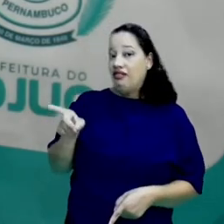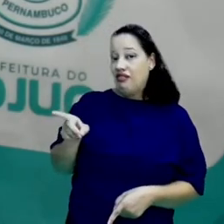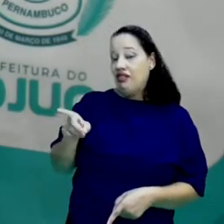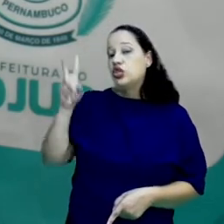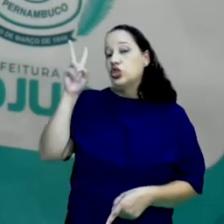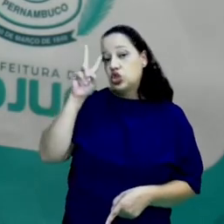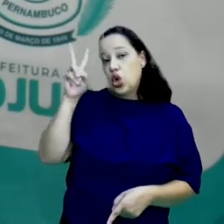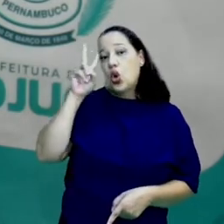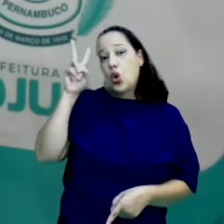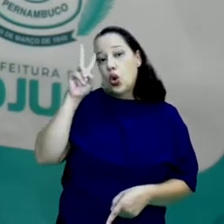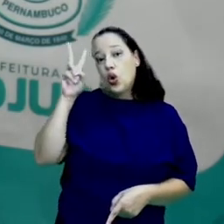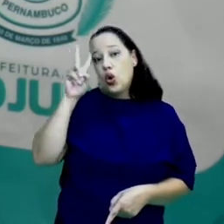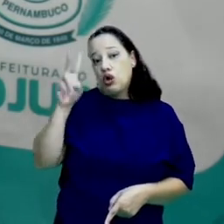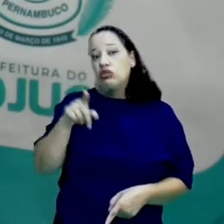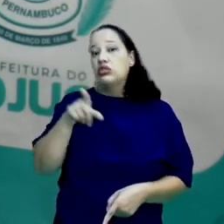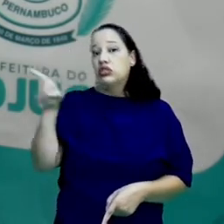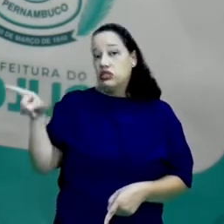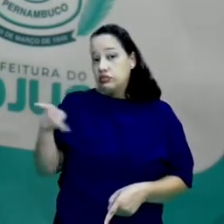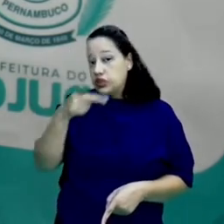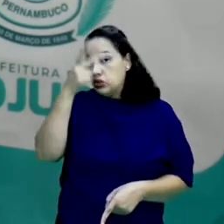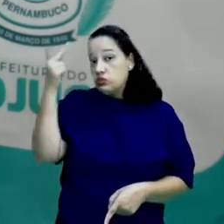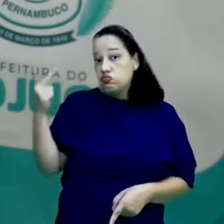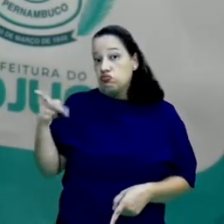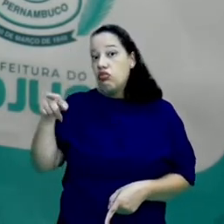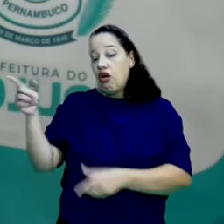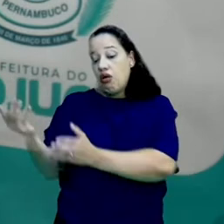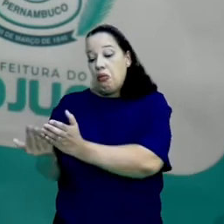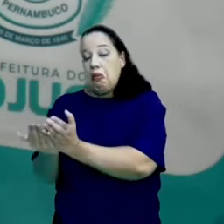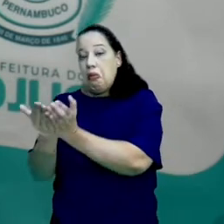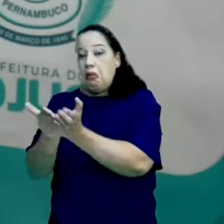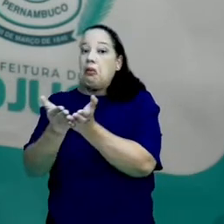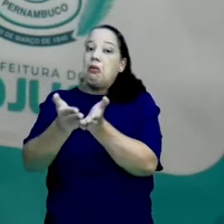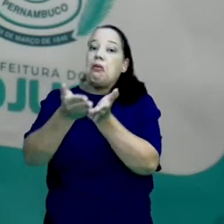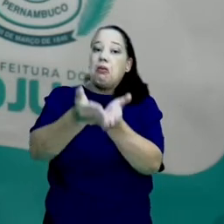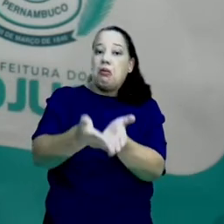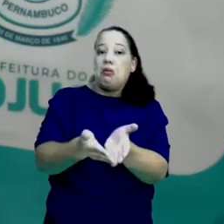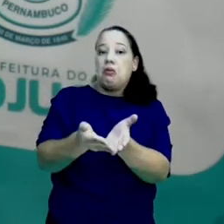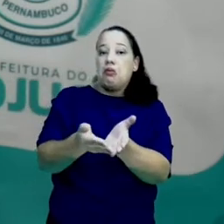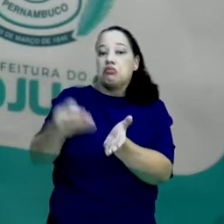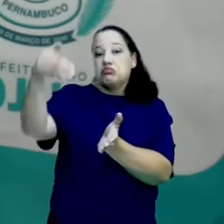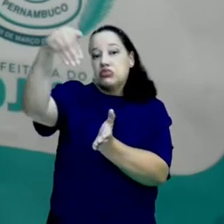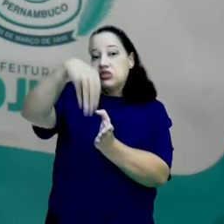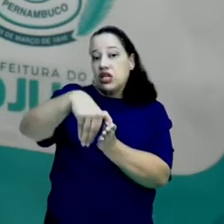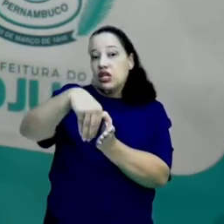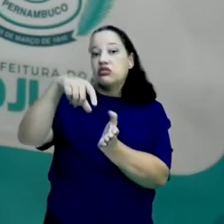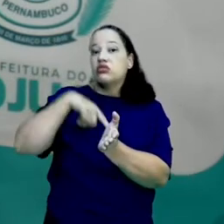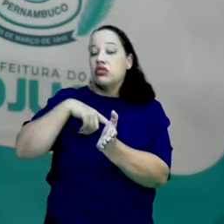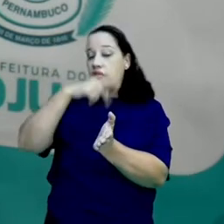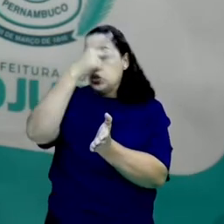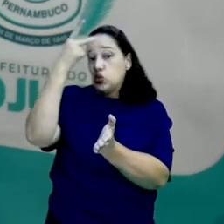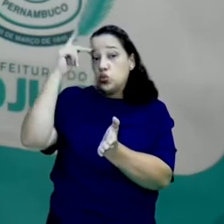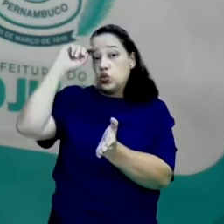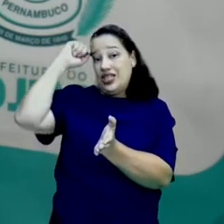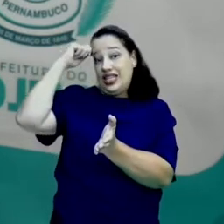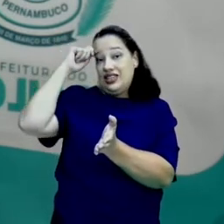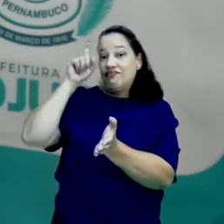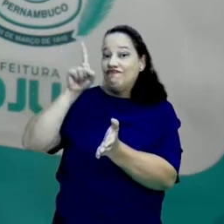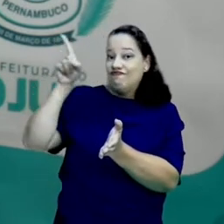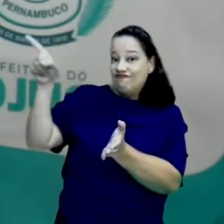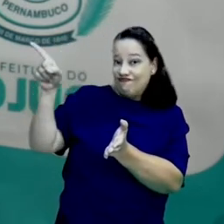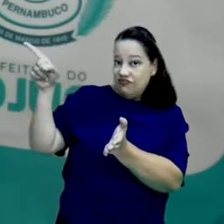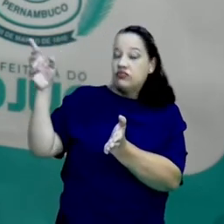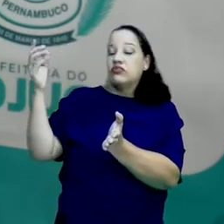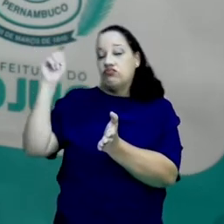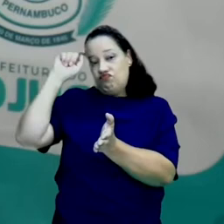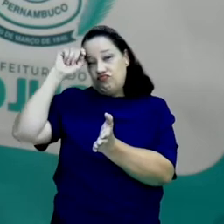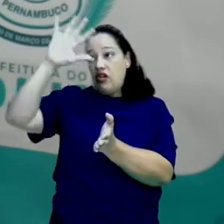onde aportava essas embarcações, que vinham cheios de negros, né, ou seja, pessoas vindo